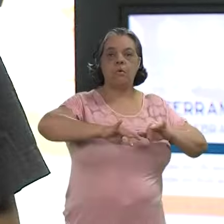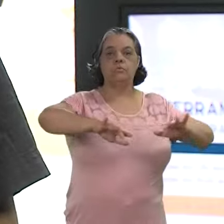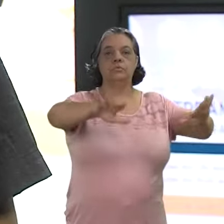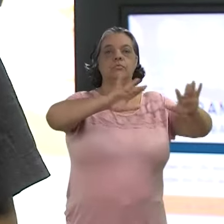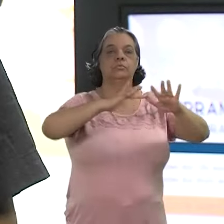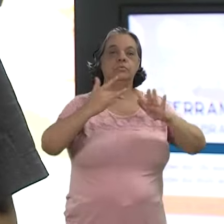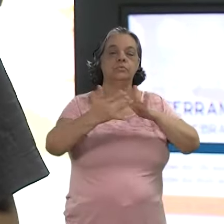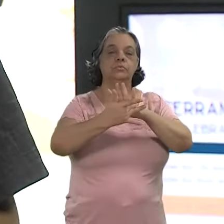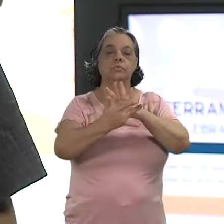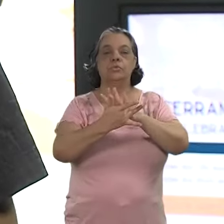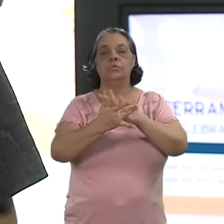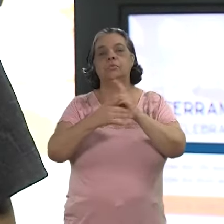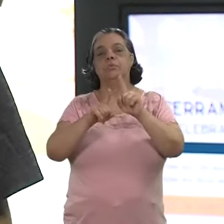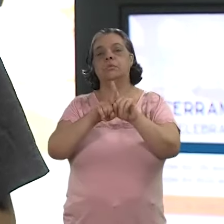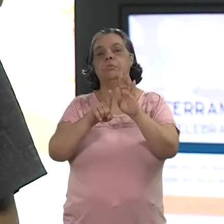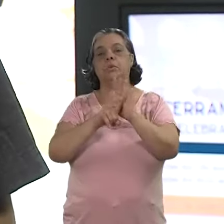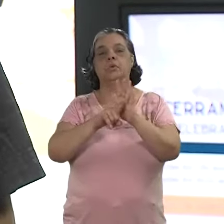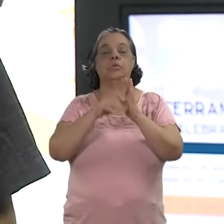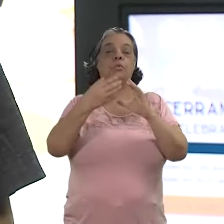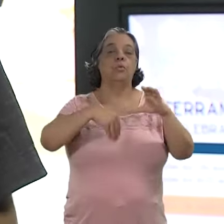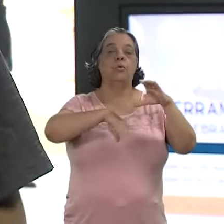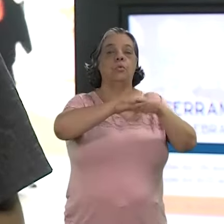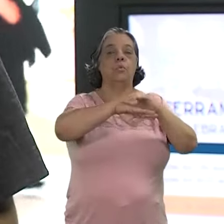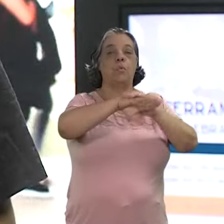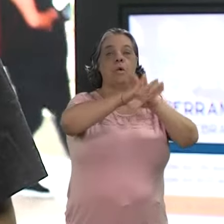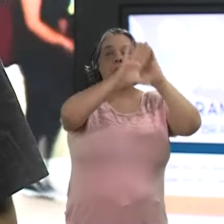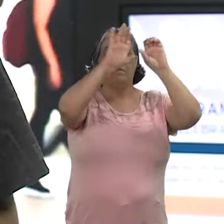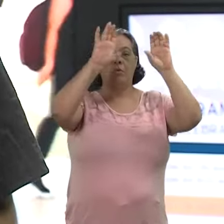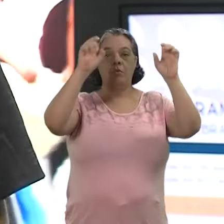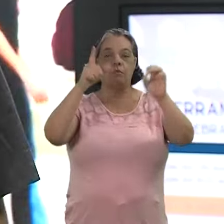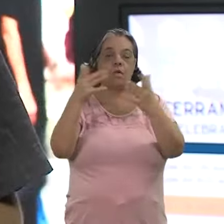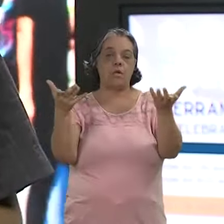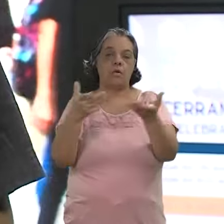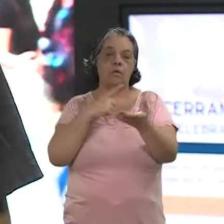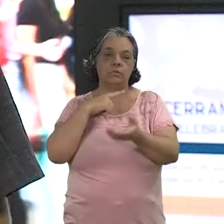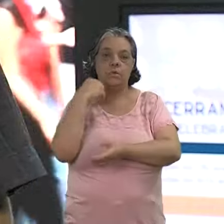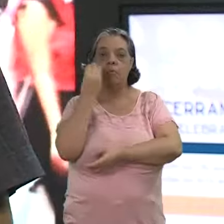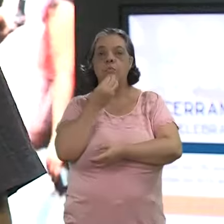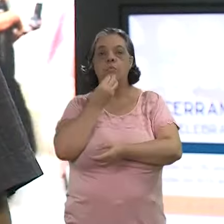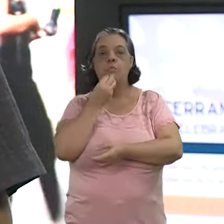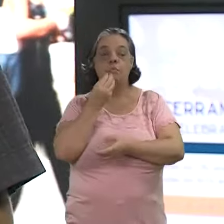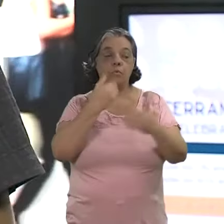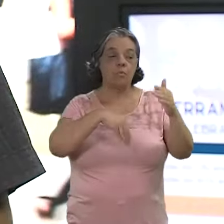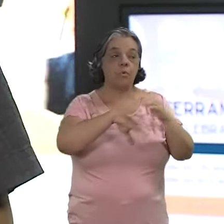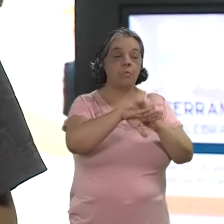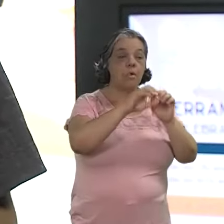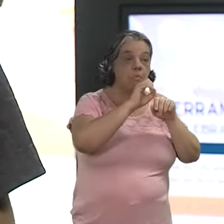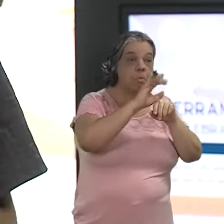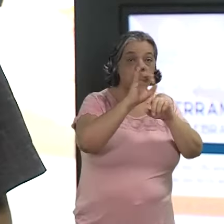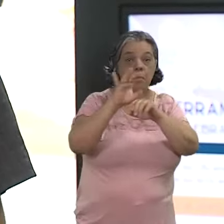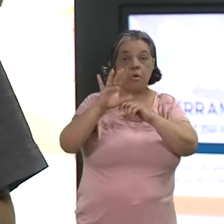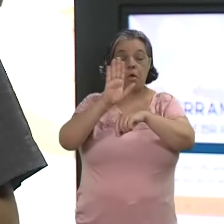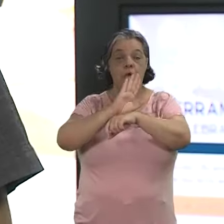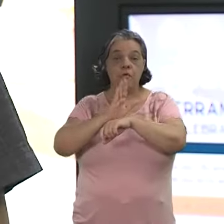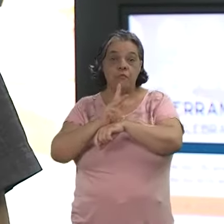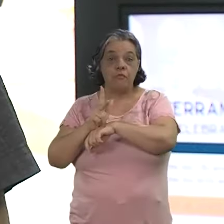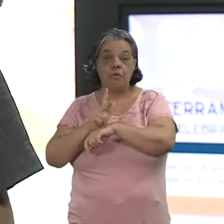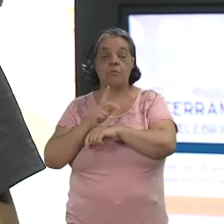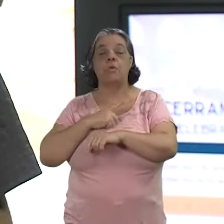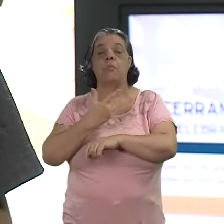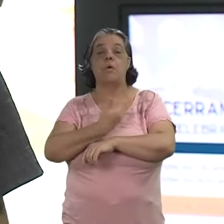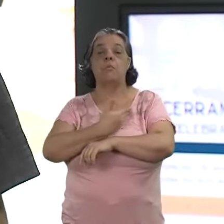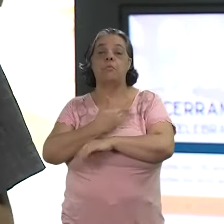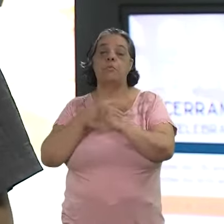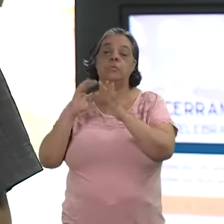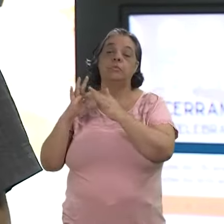popularização das redes sociais e plataformas de armazenamento em nuvem, as pessoas têm o hábito de compartilhar suas imagens e filmagens